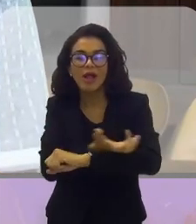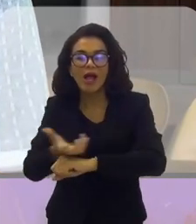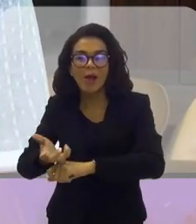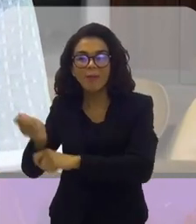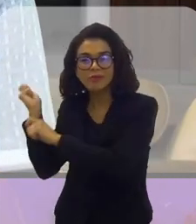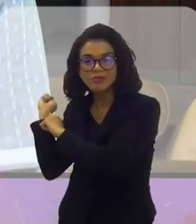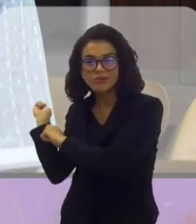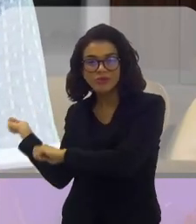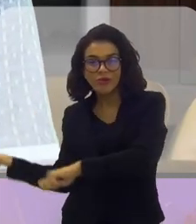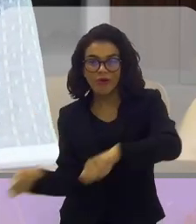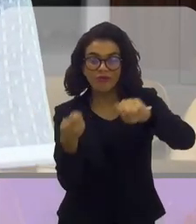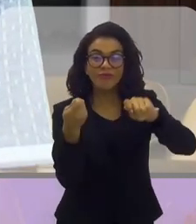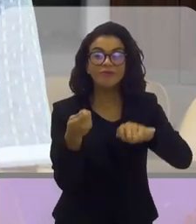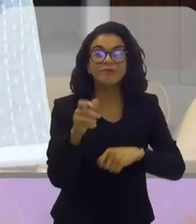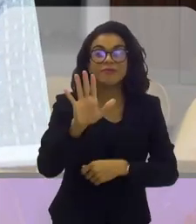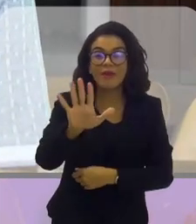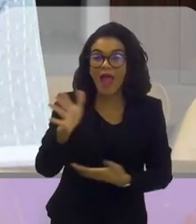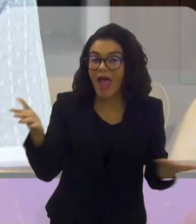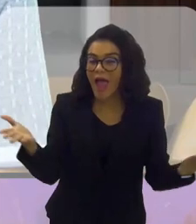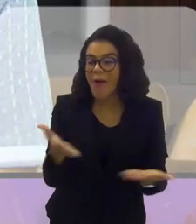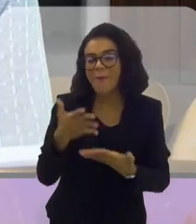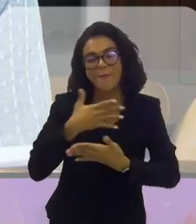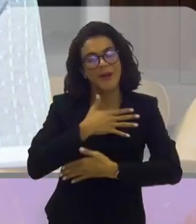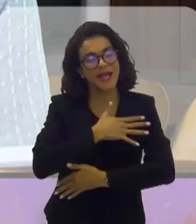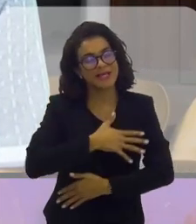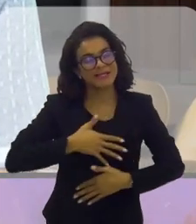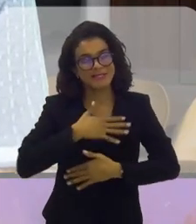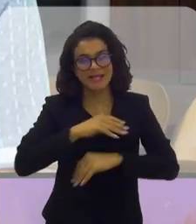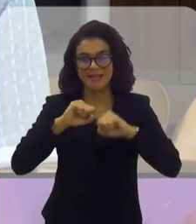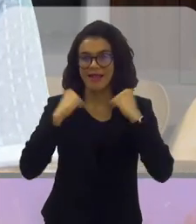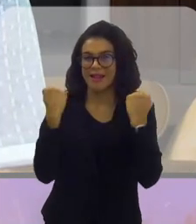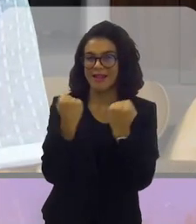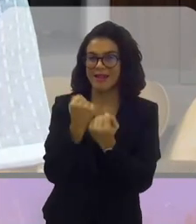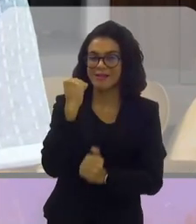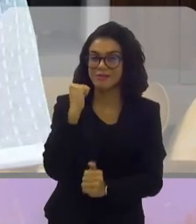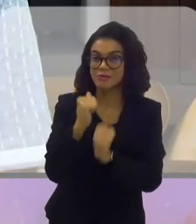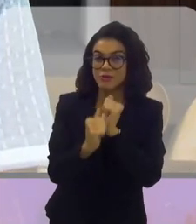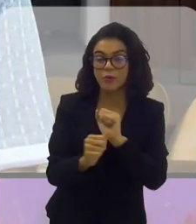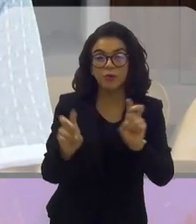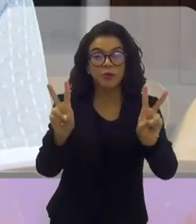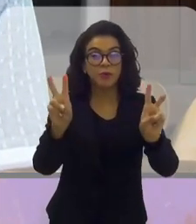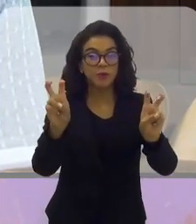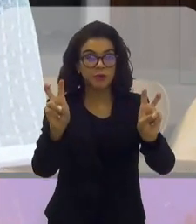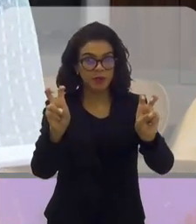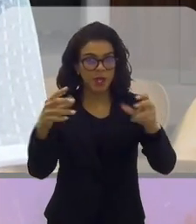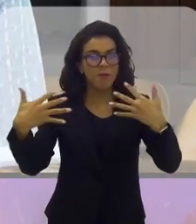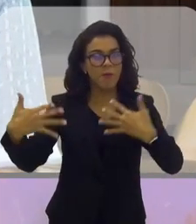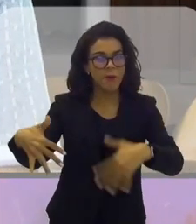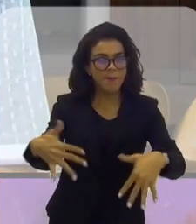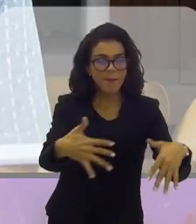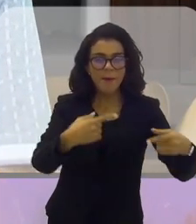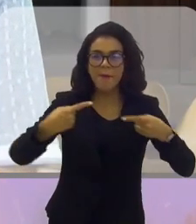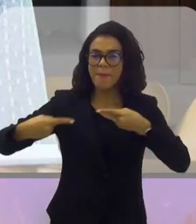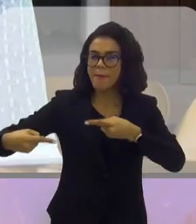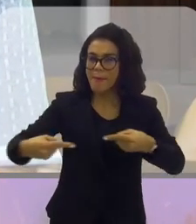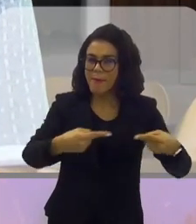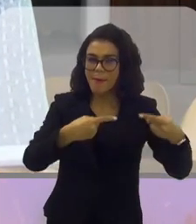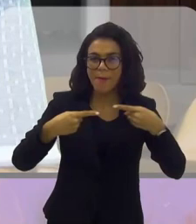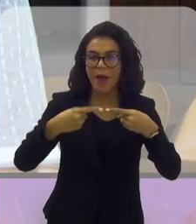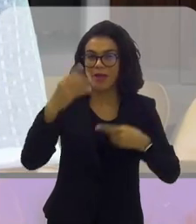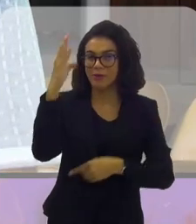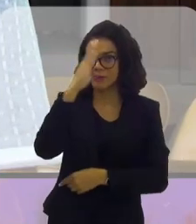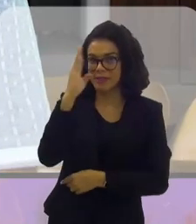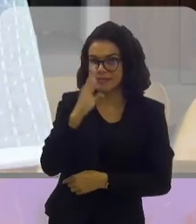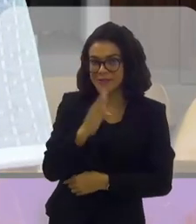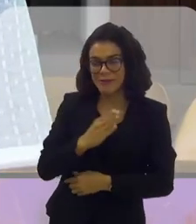Arthur, é um prazer tê-lo aqui no Arena Esportiva, de um tema que tem sido muito debatido aqui no Brasil.